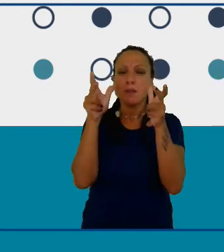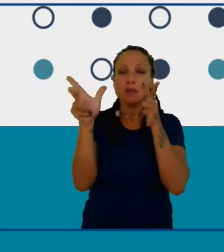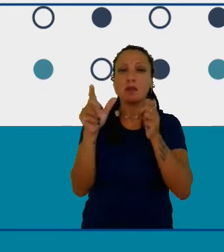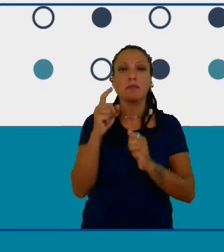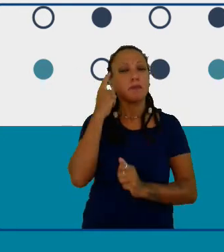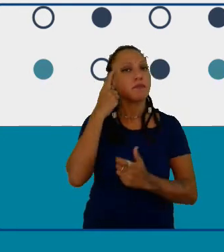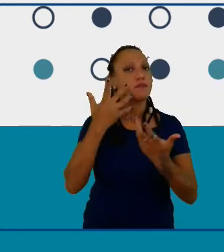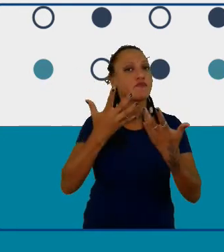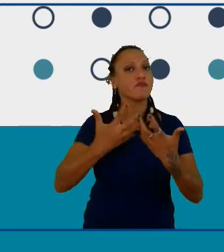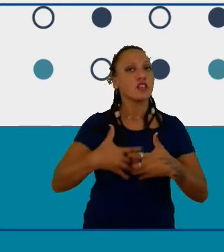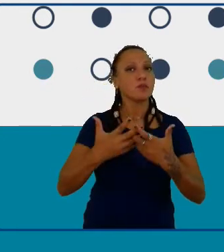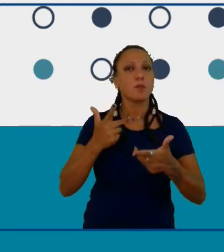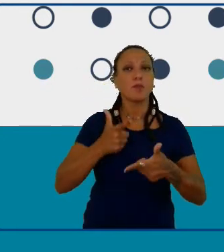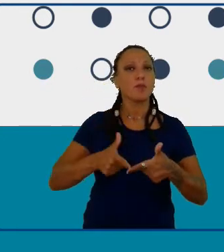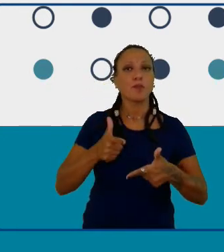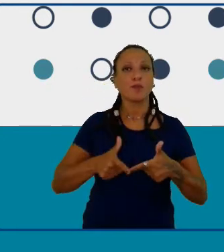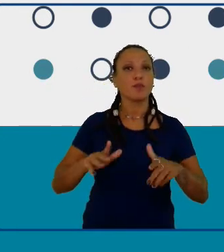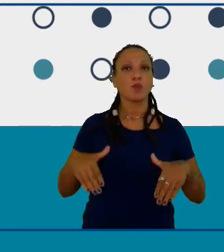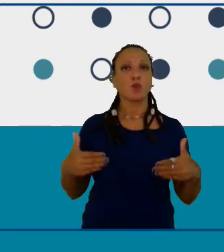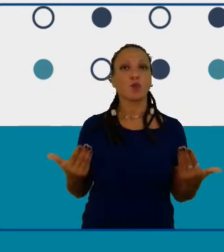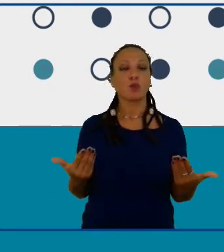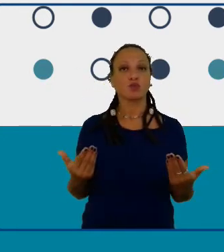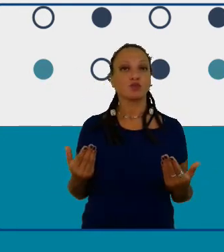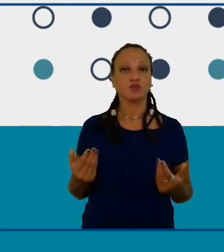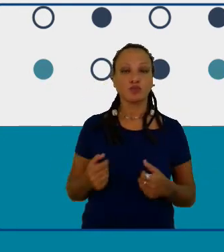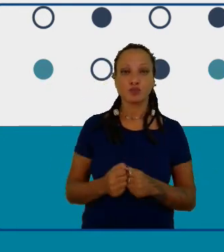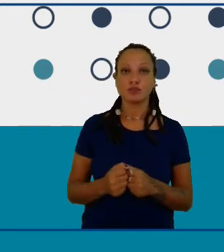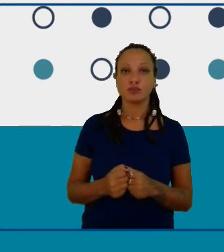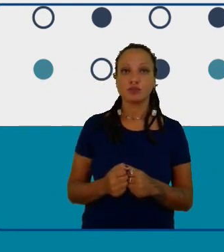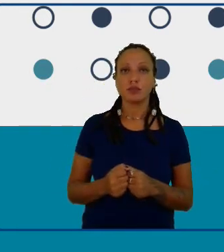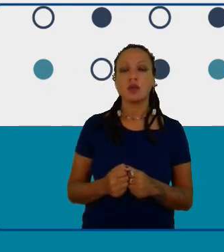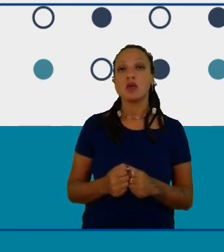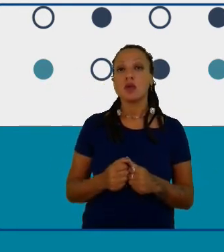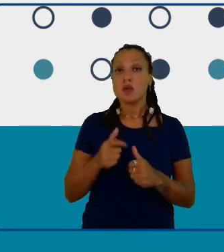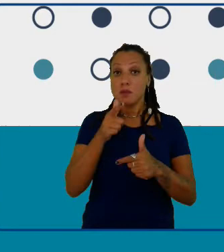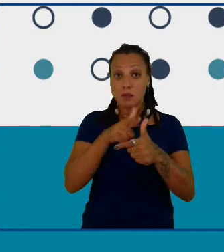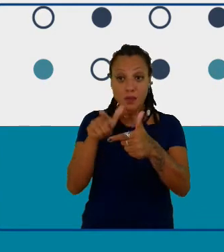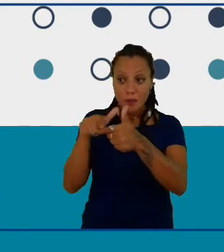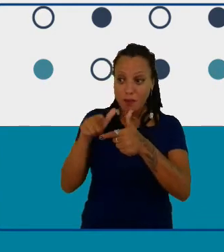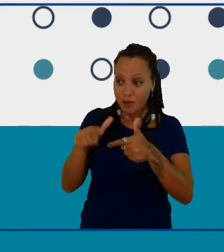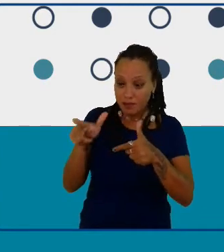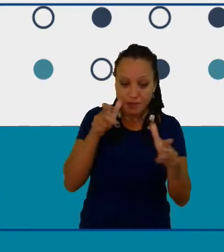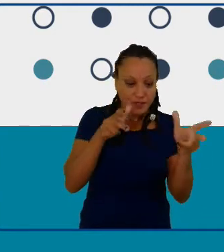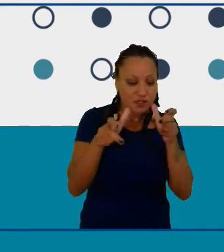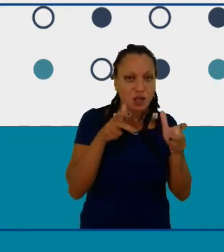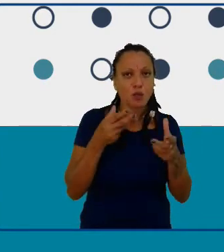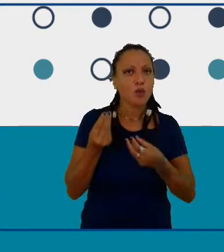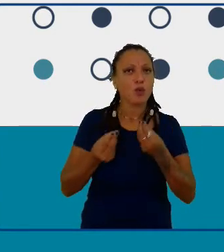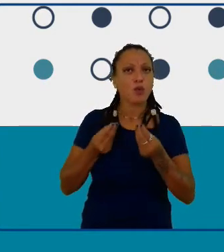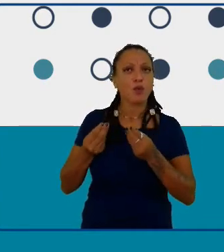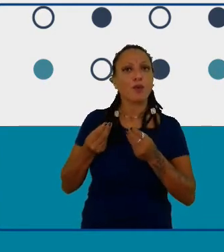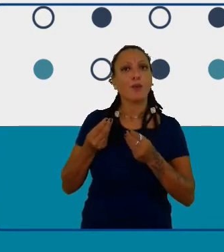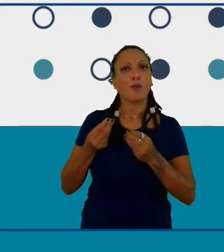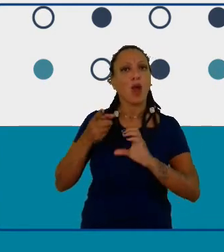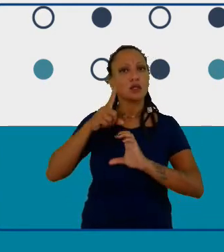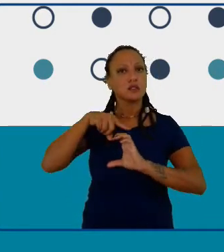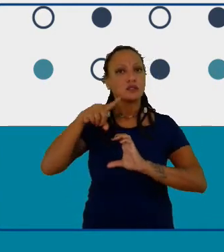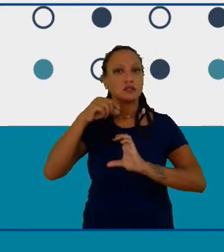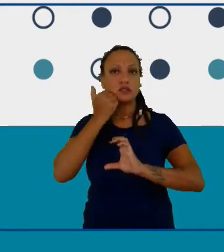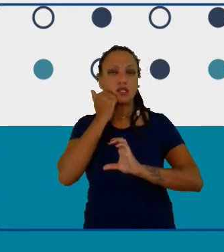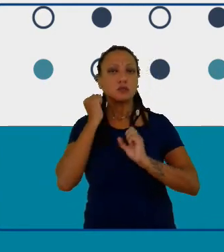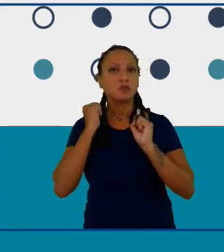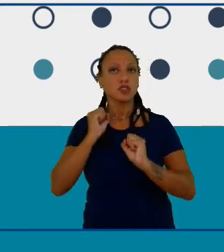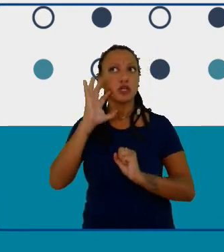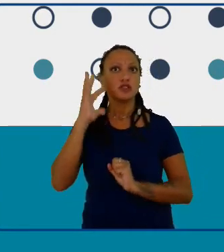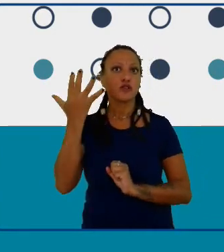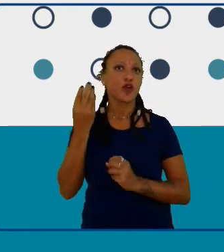comunidade e como e quais desses problemas a ciência poderia resolver e como a ciência poderia resolver então